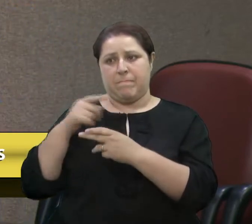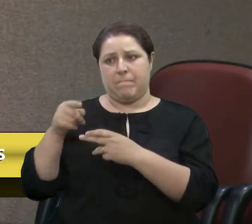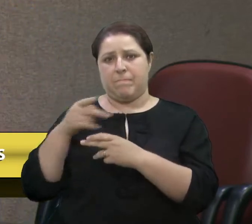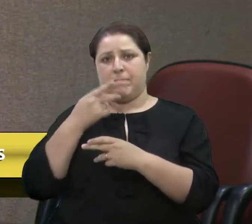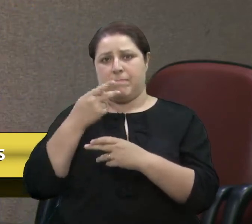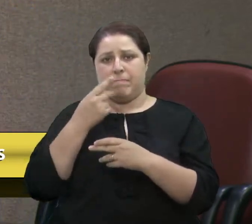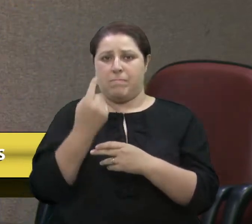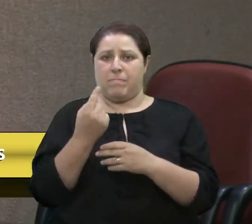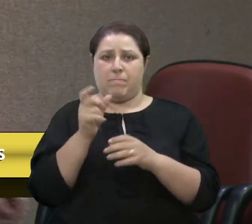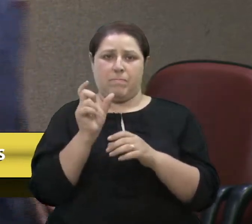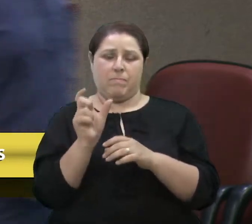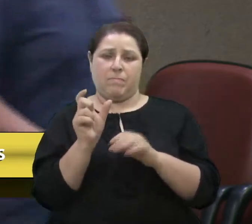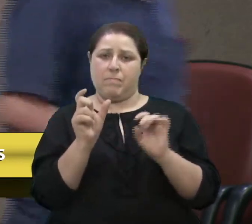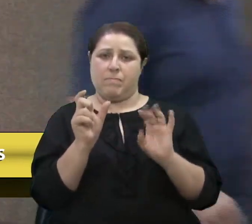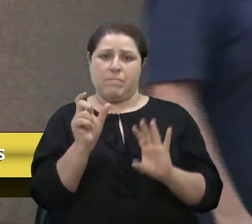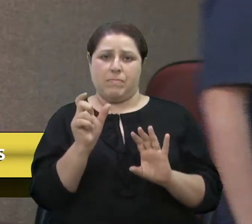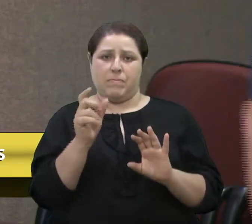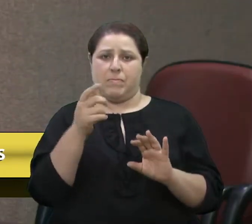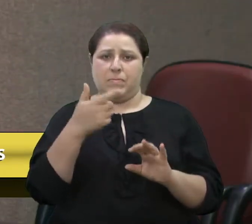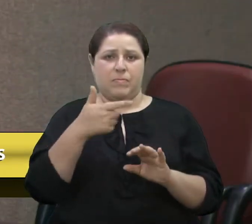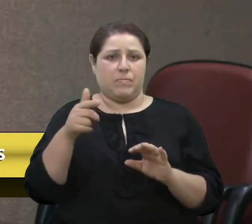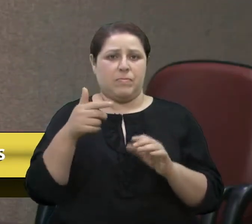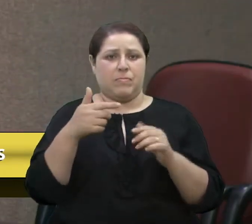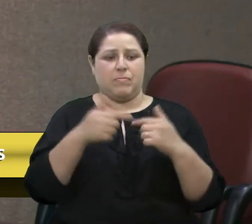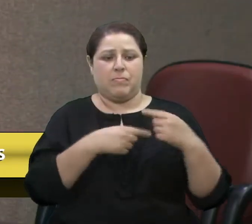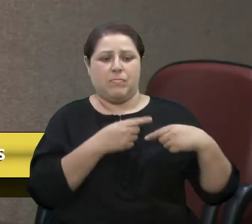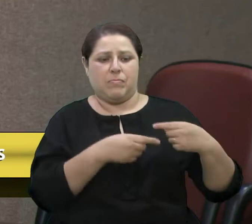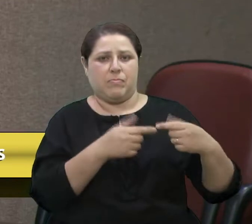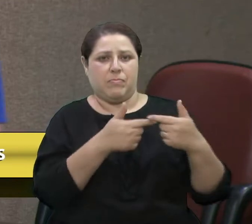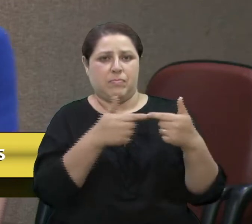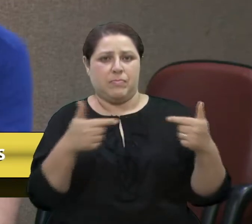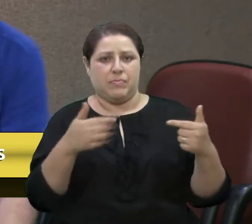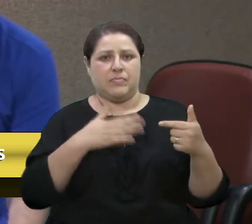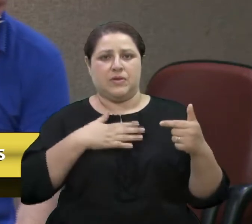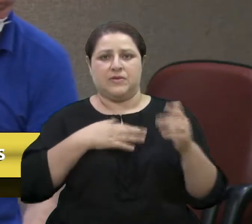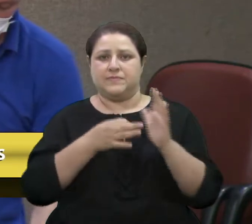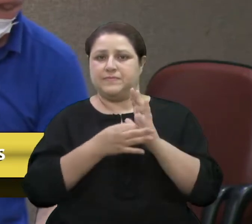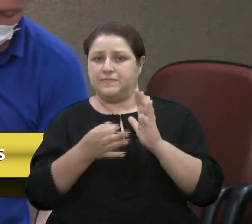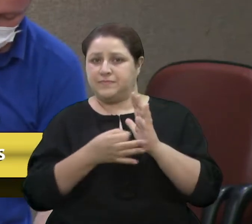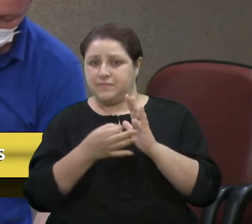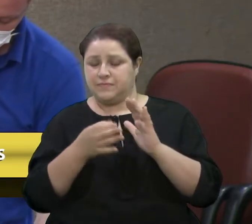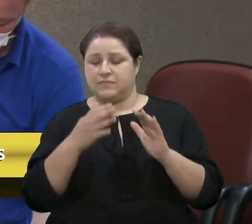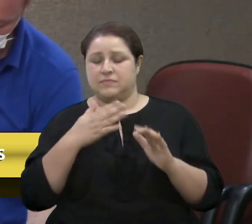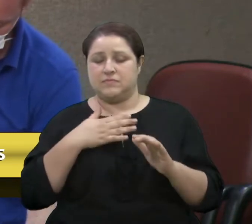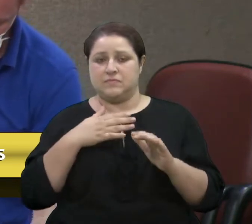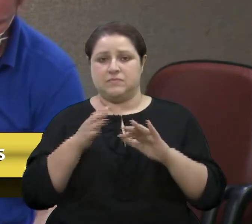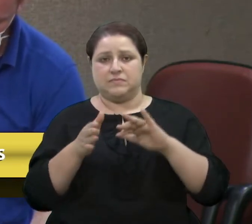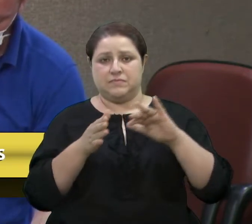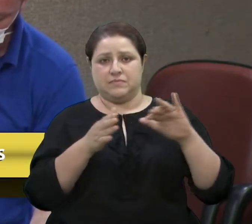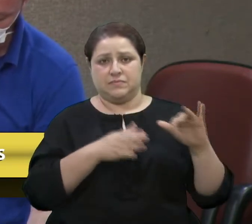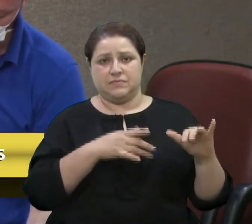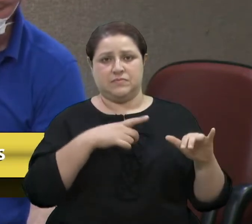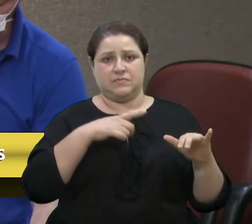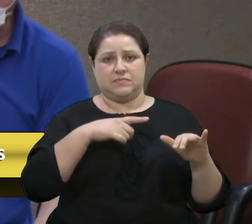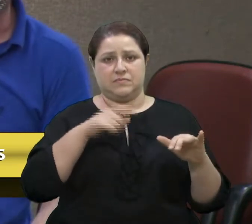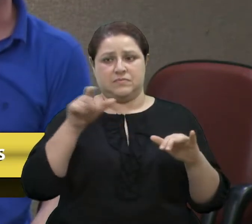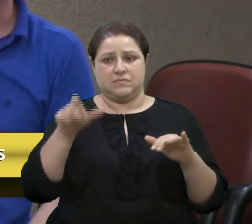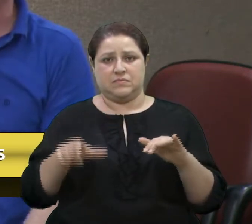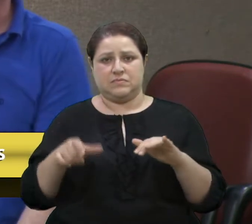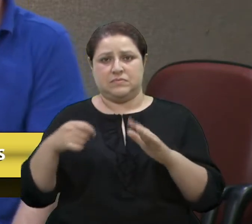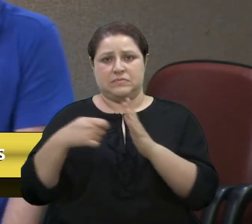e deu, não tem essa de ficar rodando. Então, essa é a minha posição. Além de quando tentam me